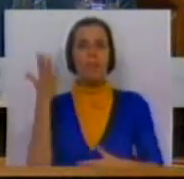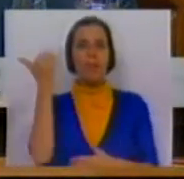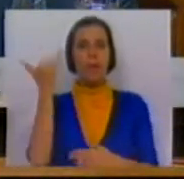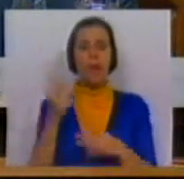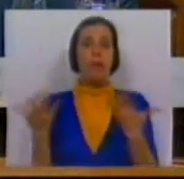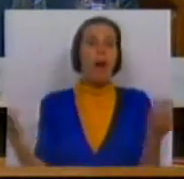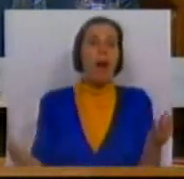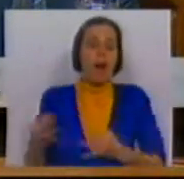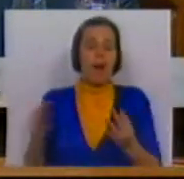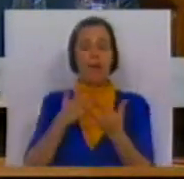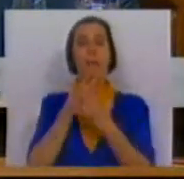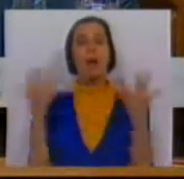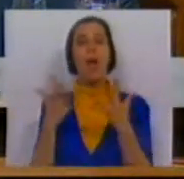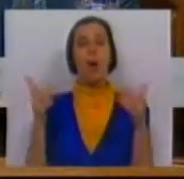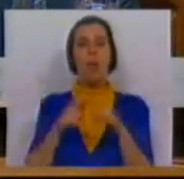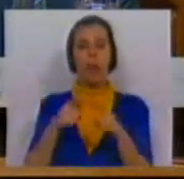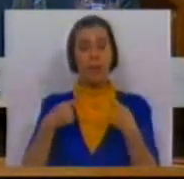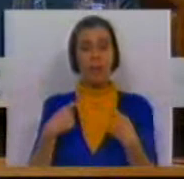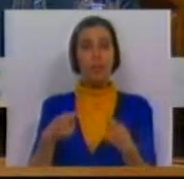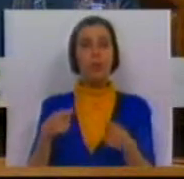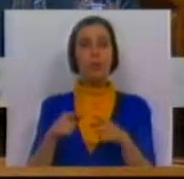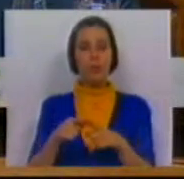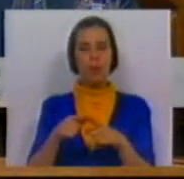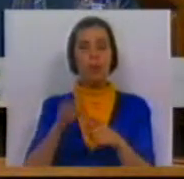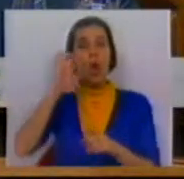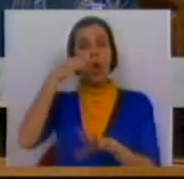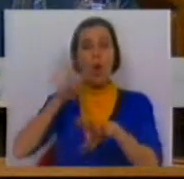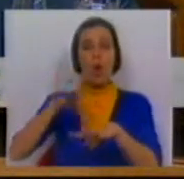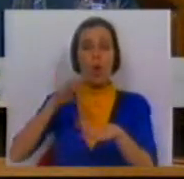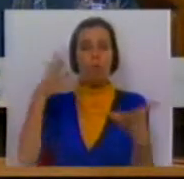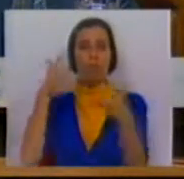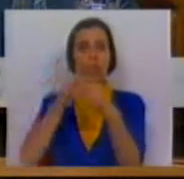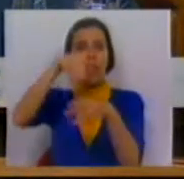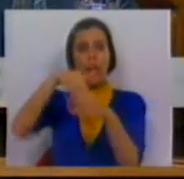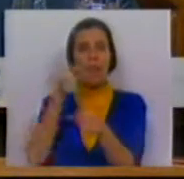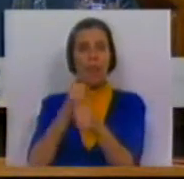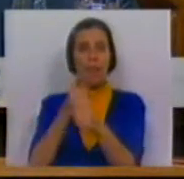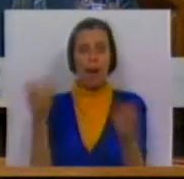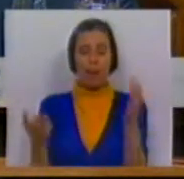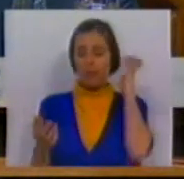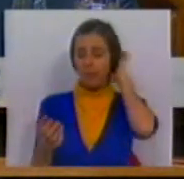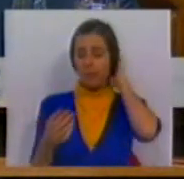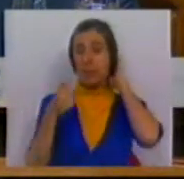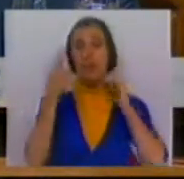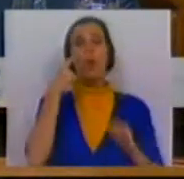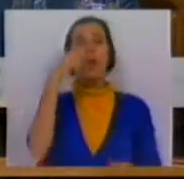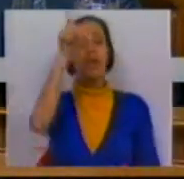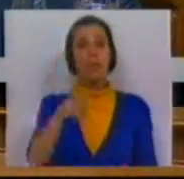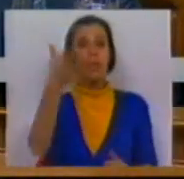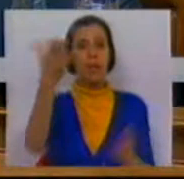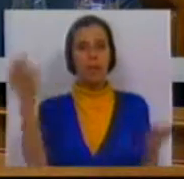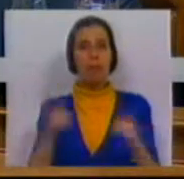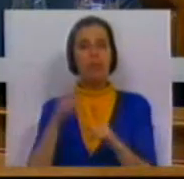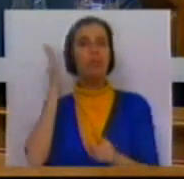É óbvio que uma grande parte destas despesas são consequências de acidentes de trabalho. Com o meu conhecimento de V. Exª,